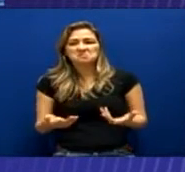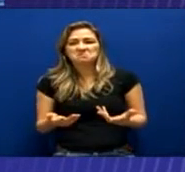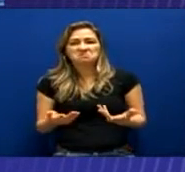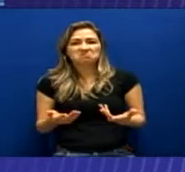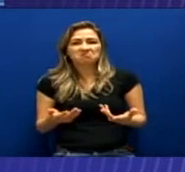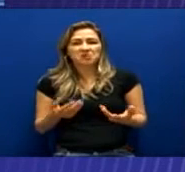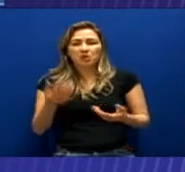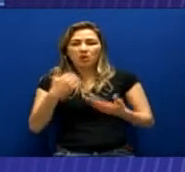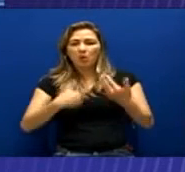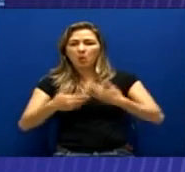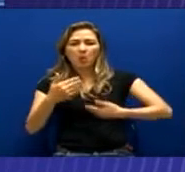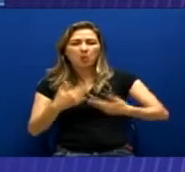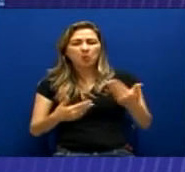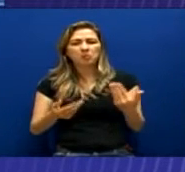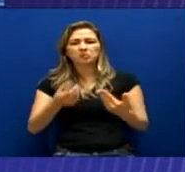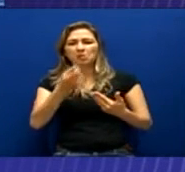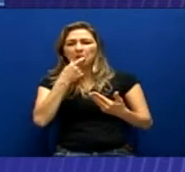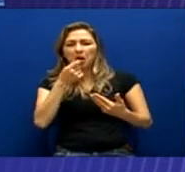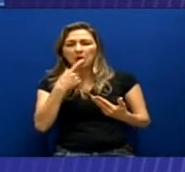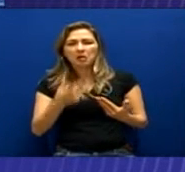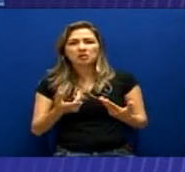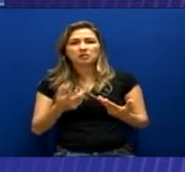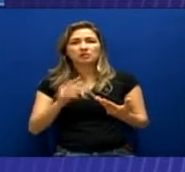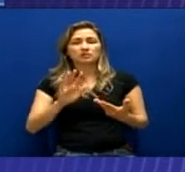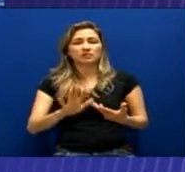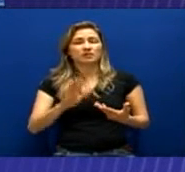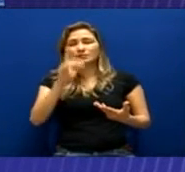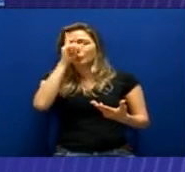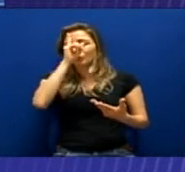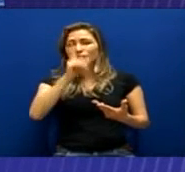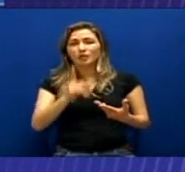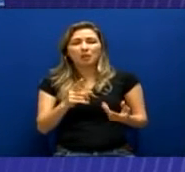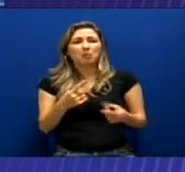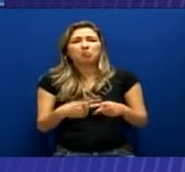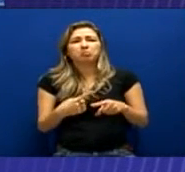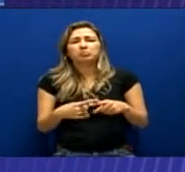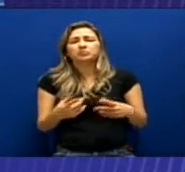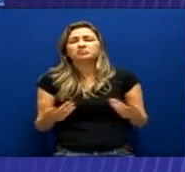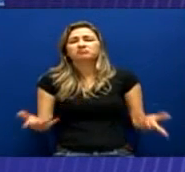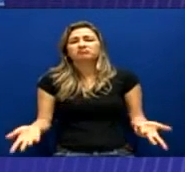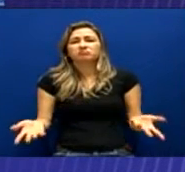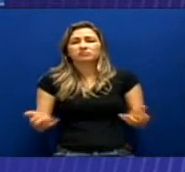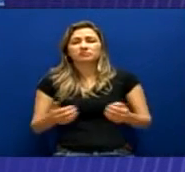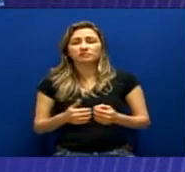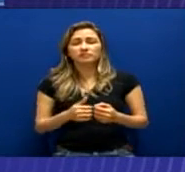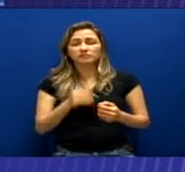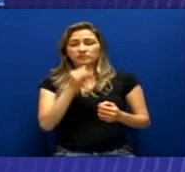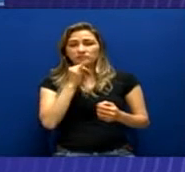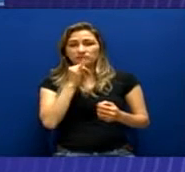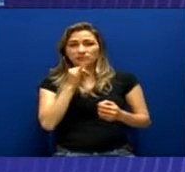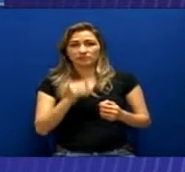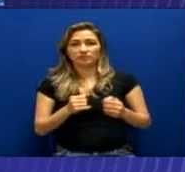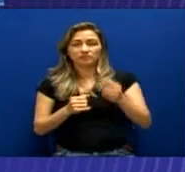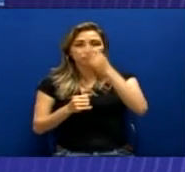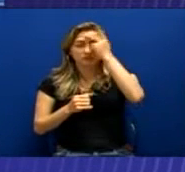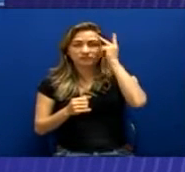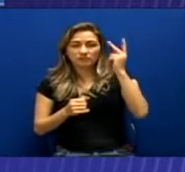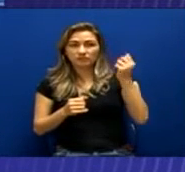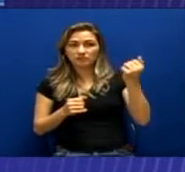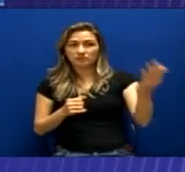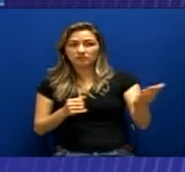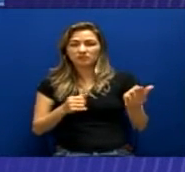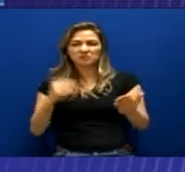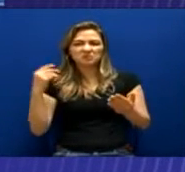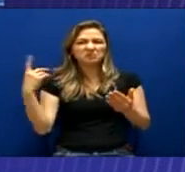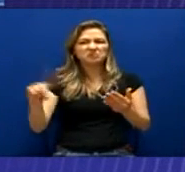mesmas para traçar perfil social e criminal comprometedor. Não tendo motivo para torturar, não tendo motivo